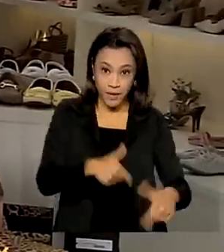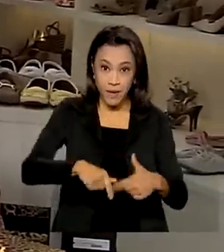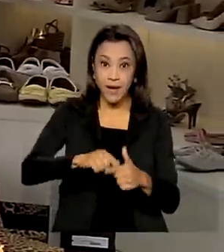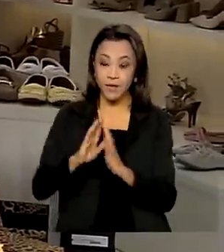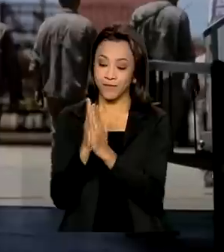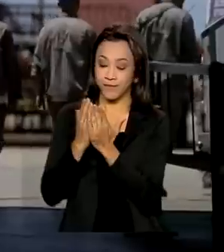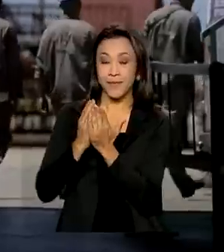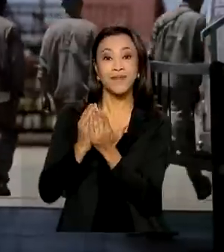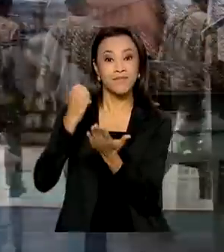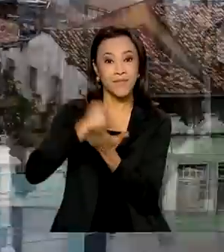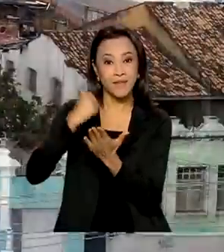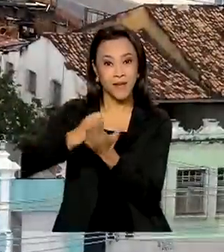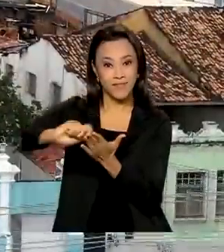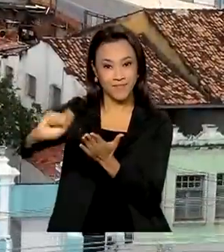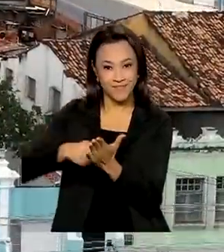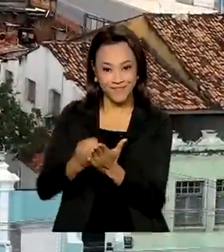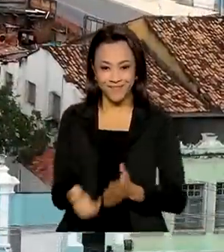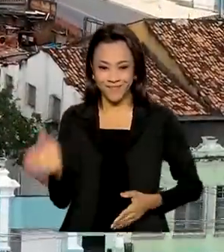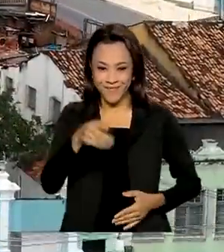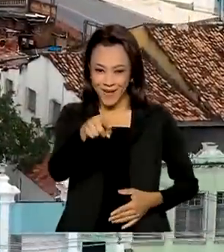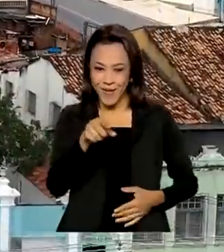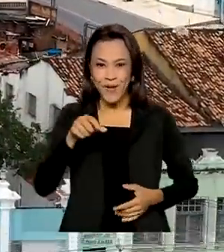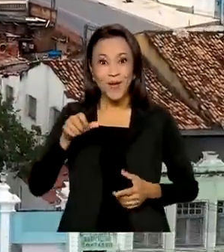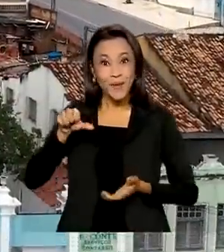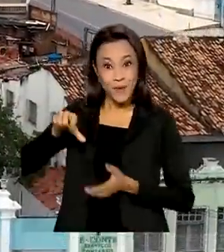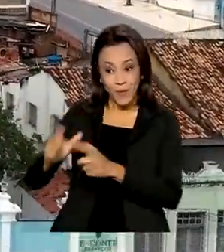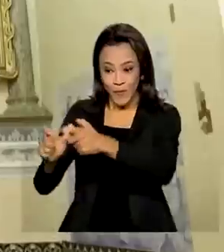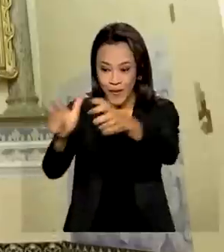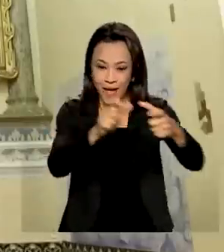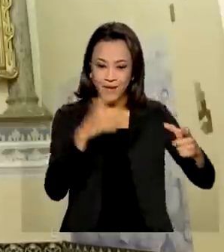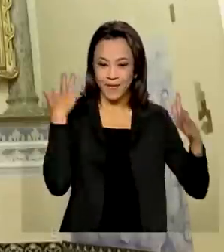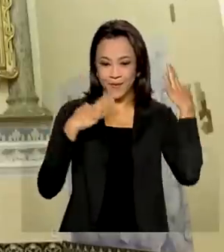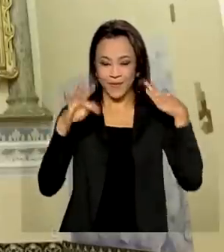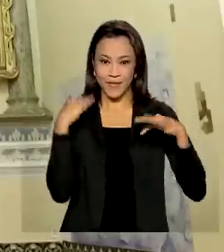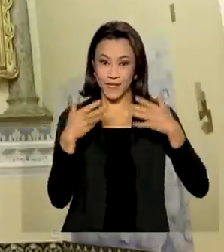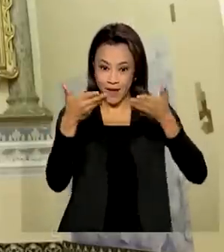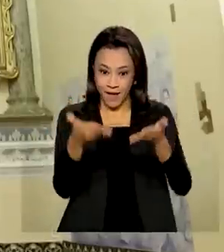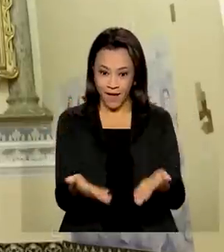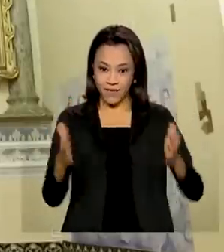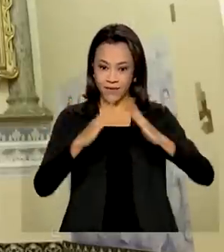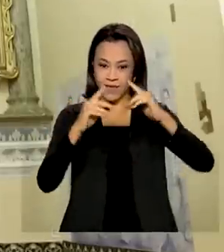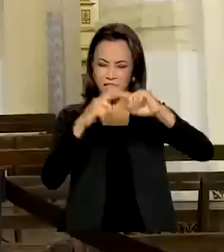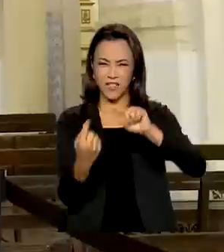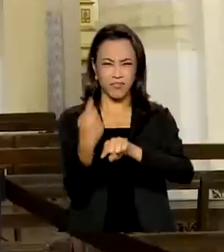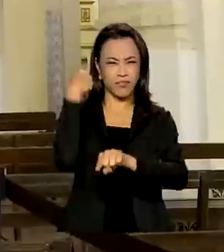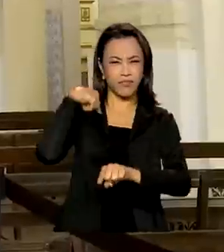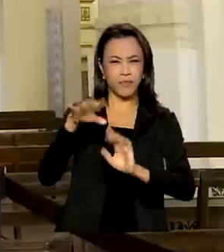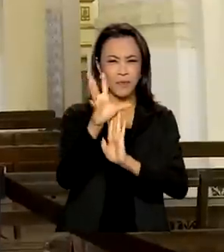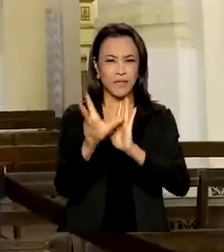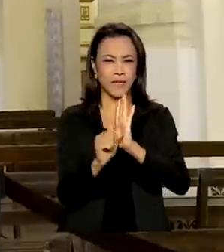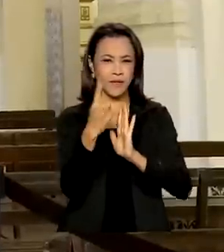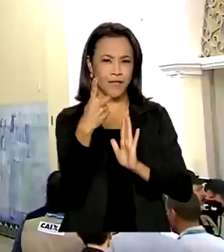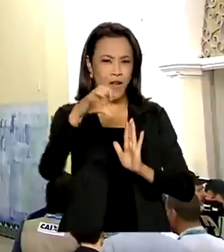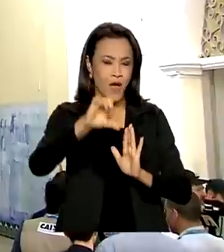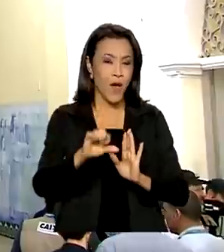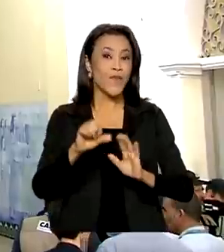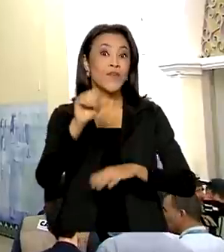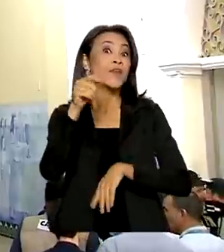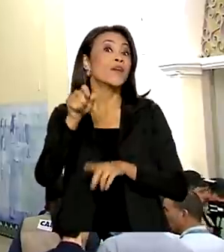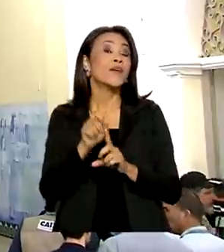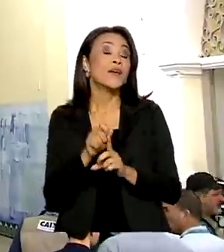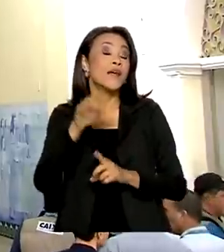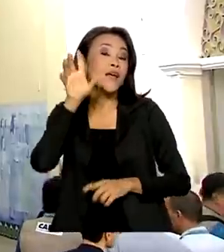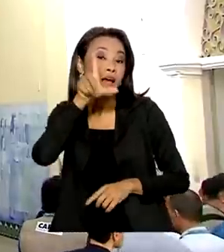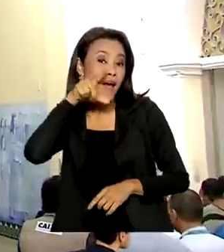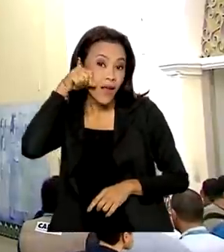assinada. Ponto turístico revitalizado, igreja do século XIX em Alagoas é restaurada e